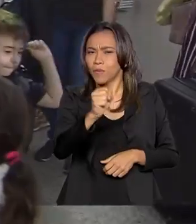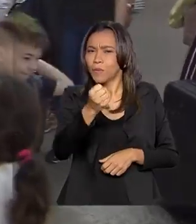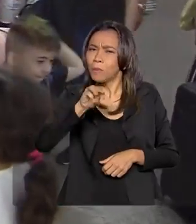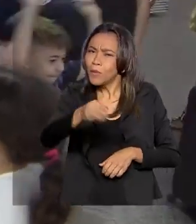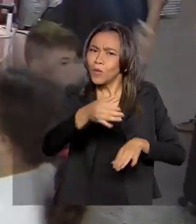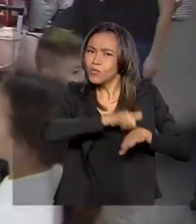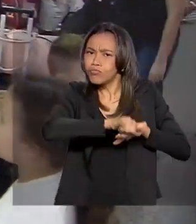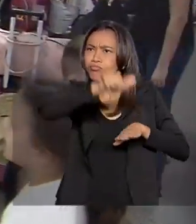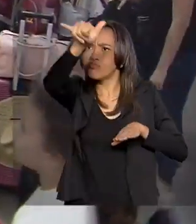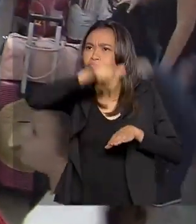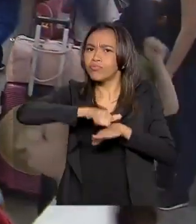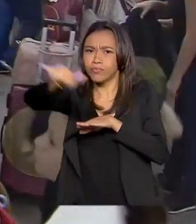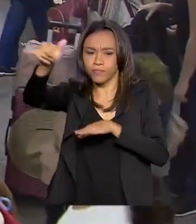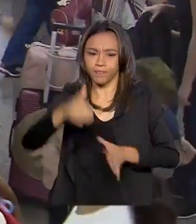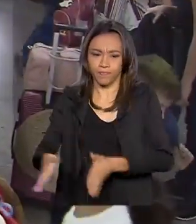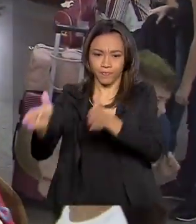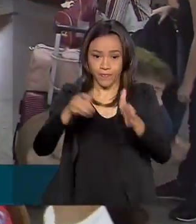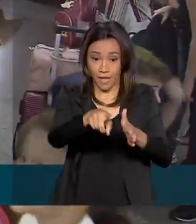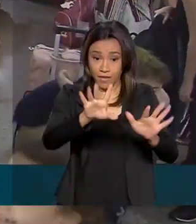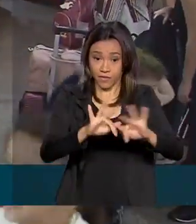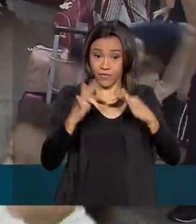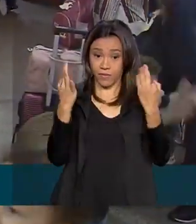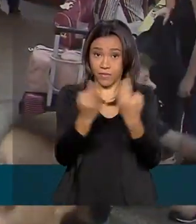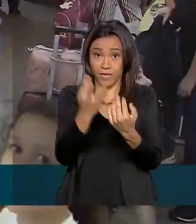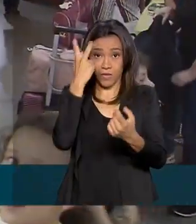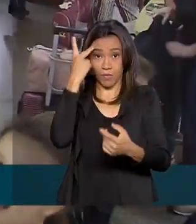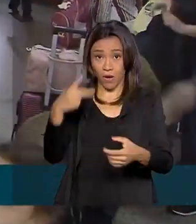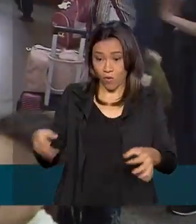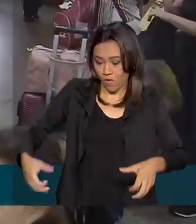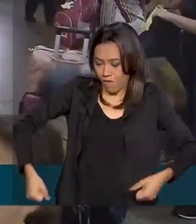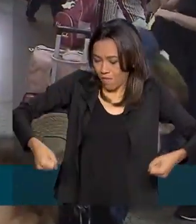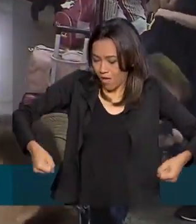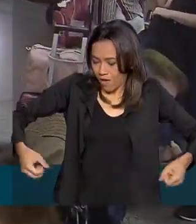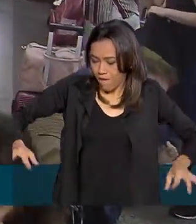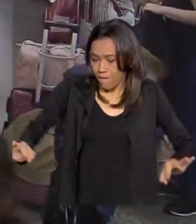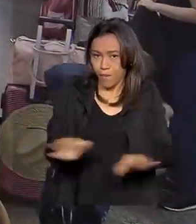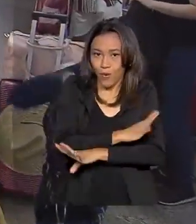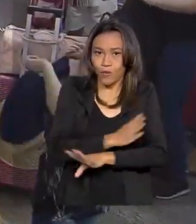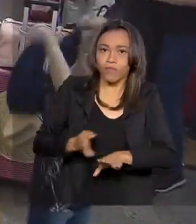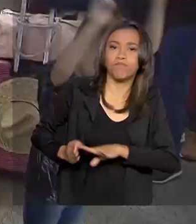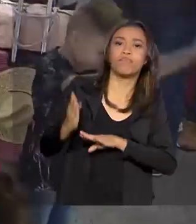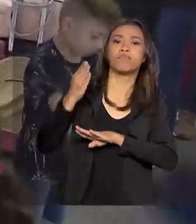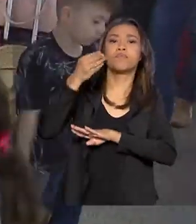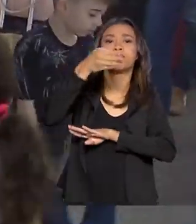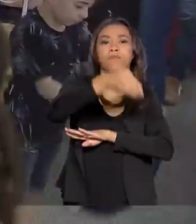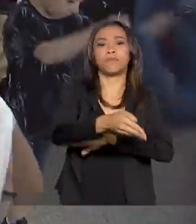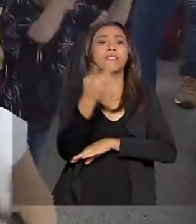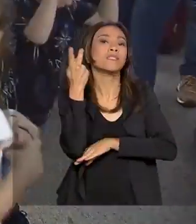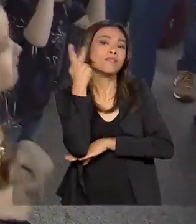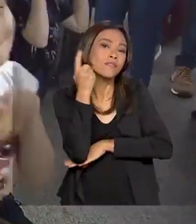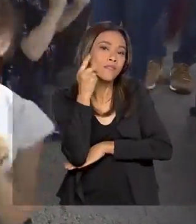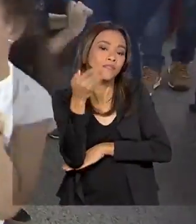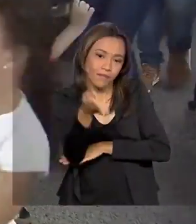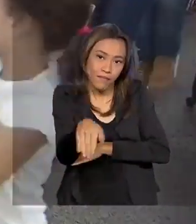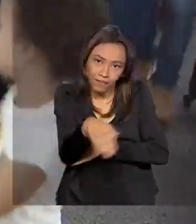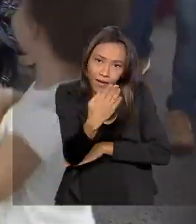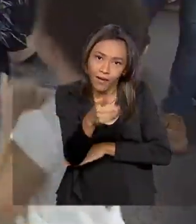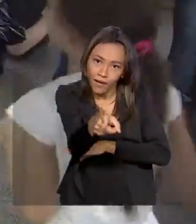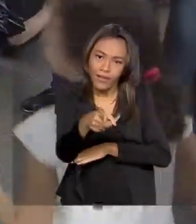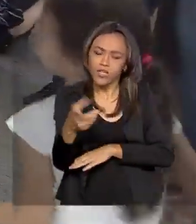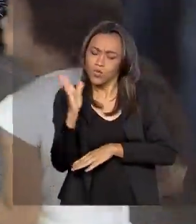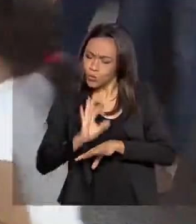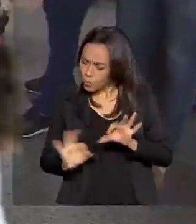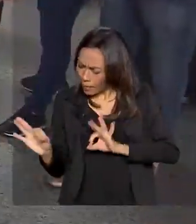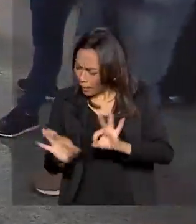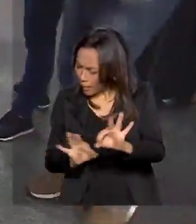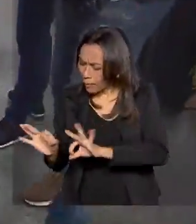De malas prontas, esta família paulistana está saindo de férias para o Ceará. Com tudo programado, a única coisa que